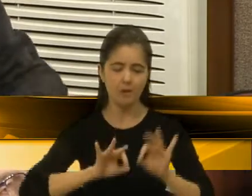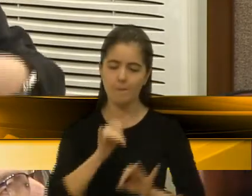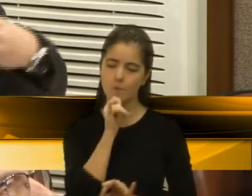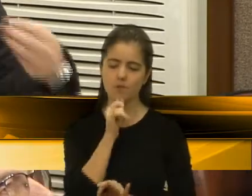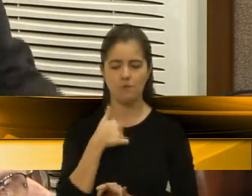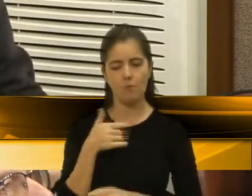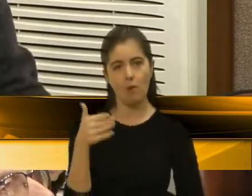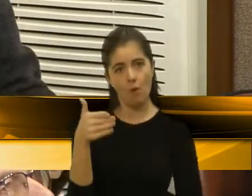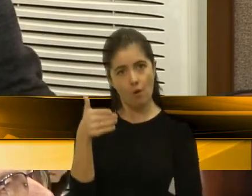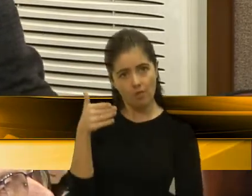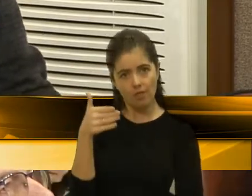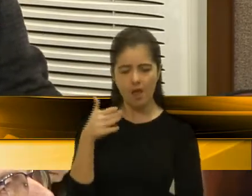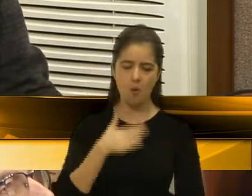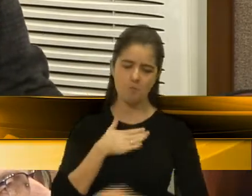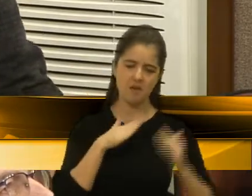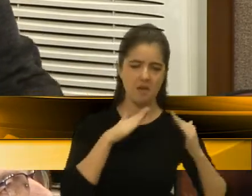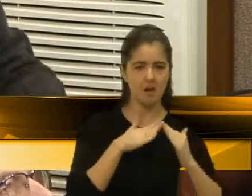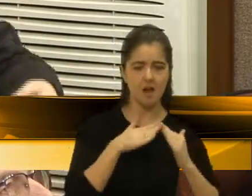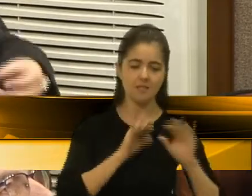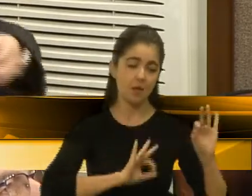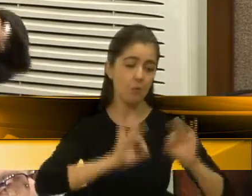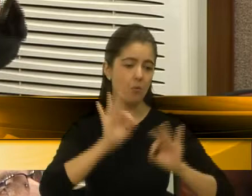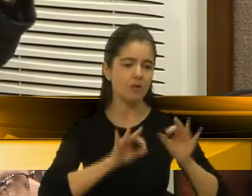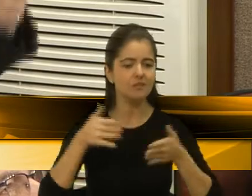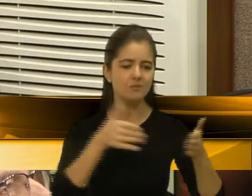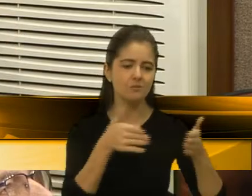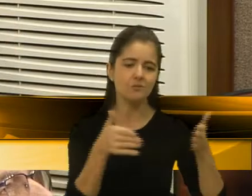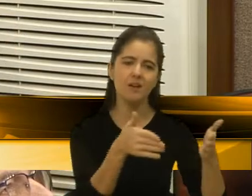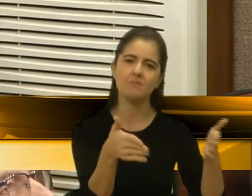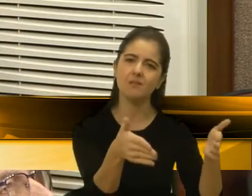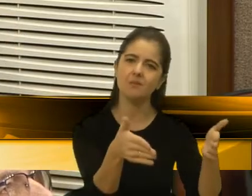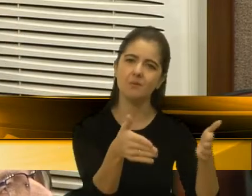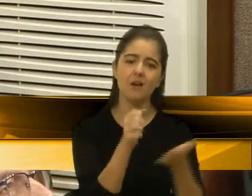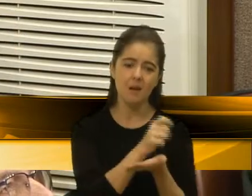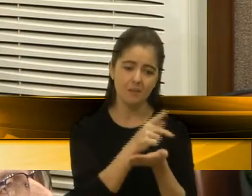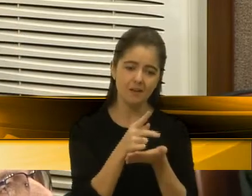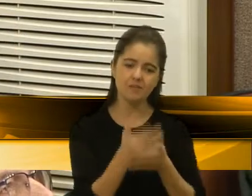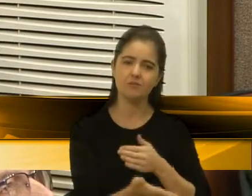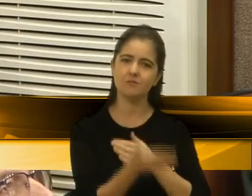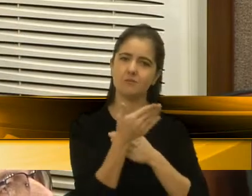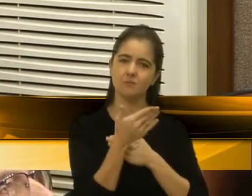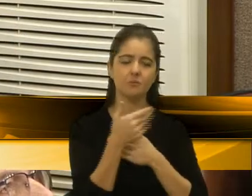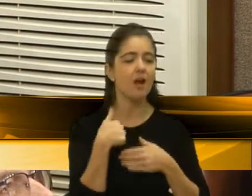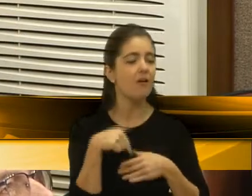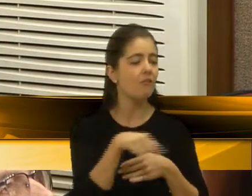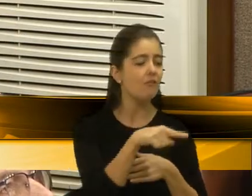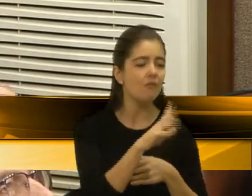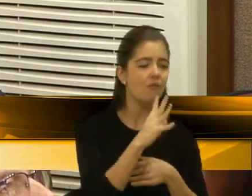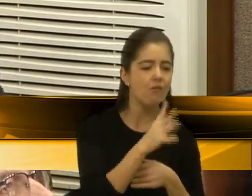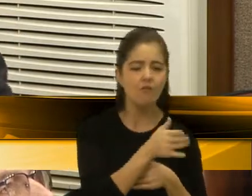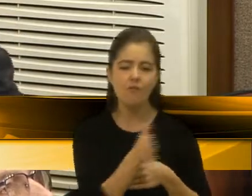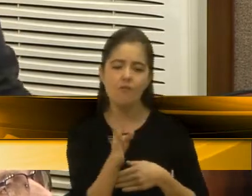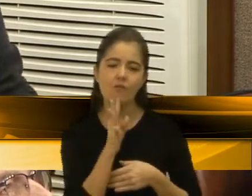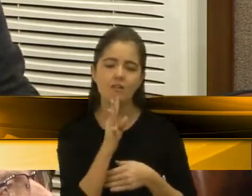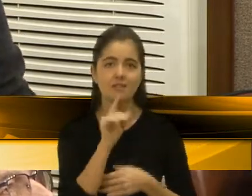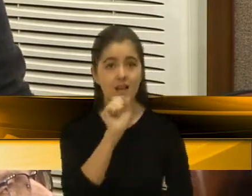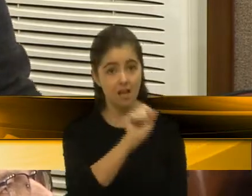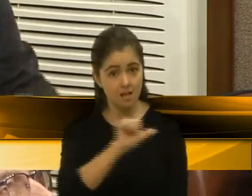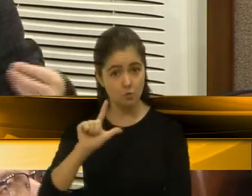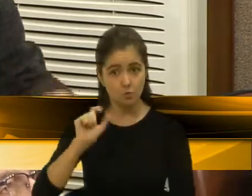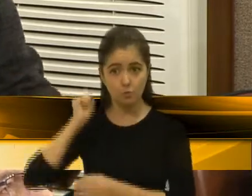hospedado ou a partir da sua casa, por exemplo. Então, Londres desenvolve esse trabalho. Hoje, em Londres, existem mais de 900 placas azuis